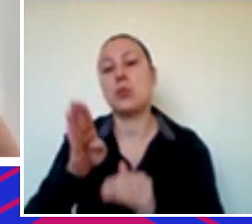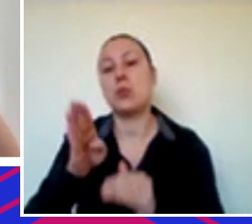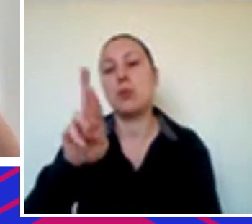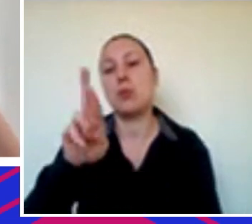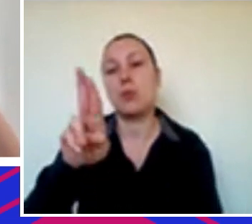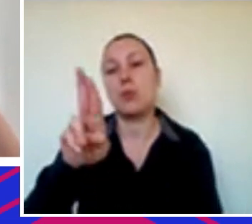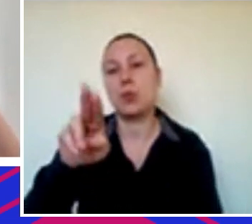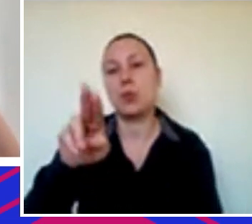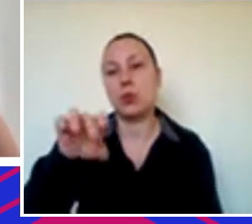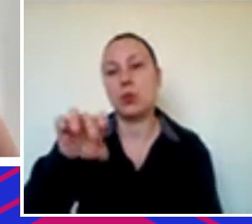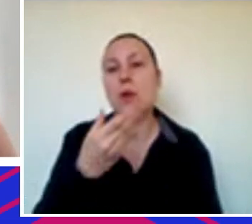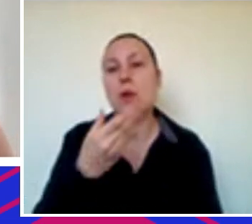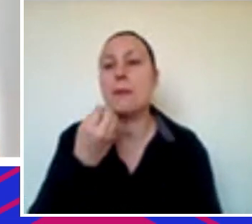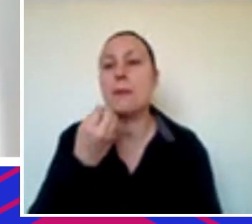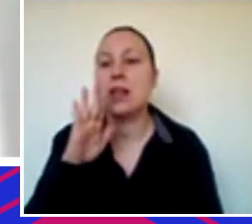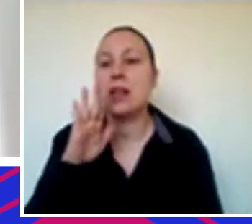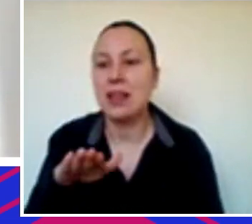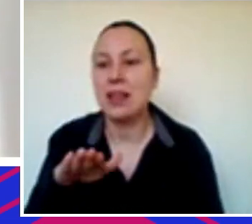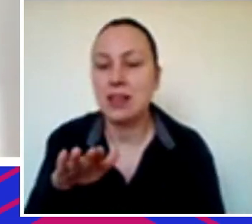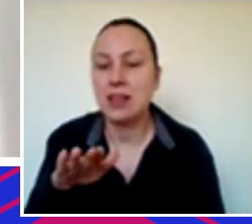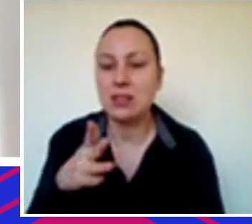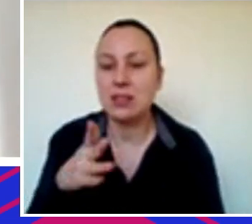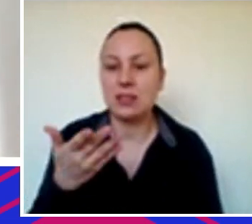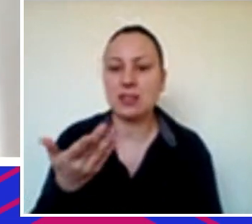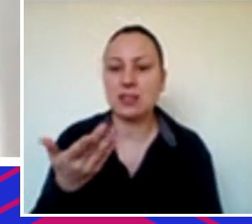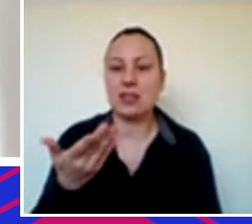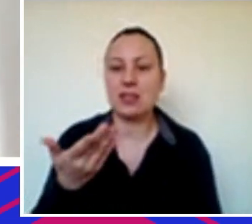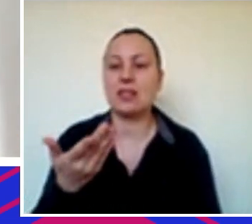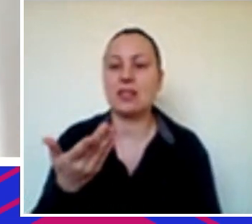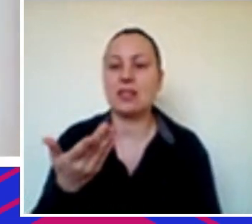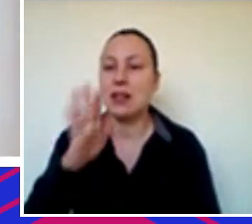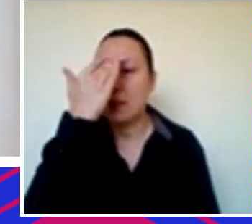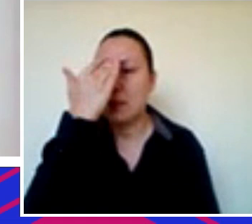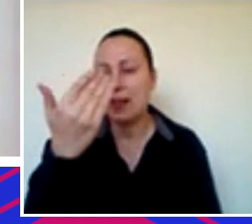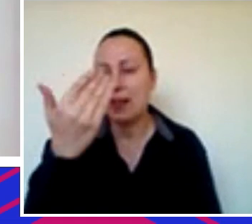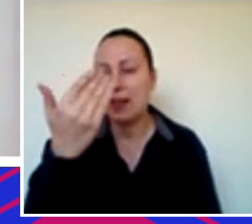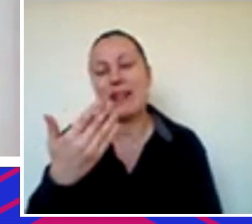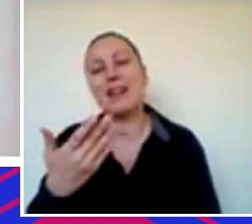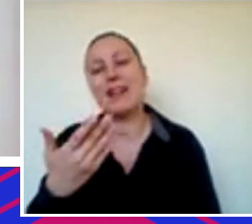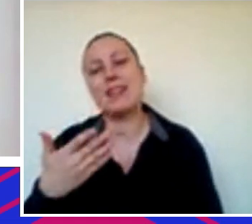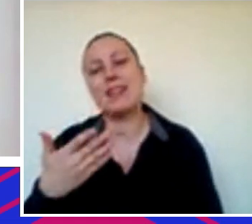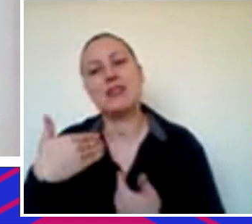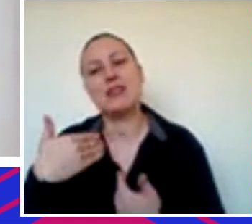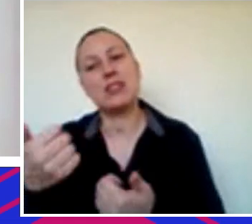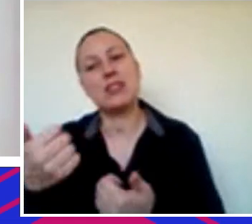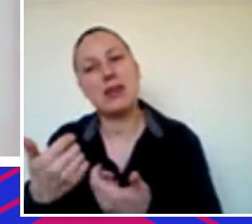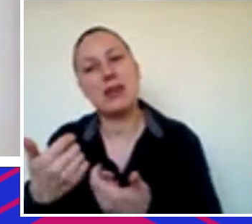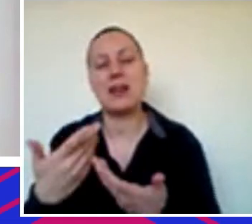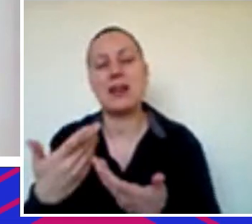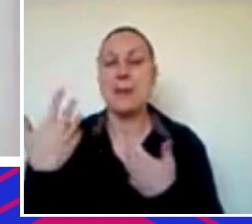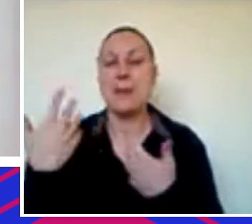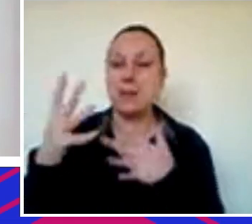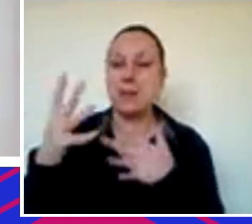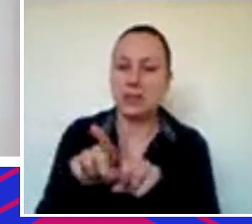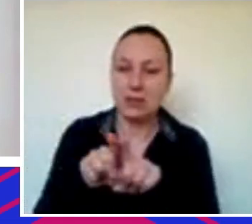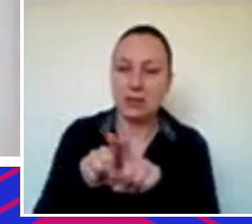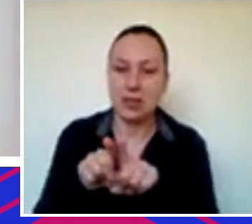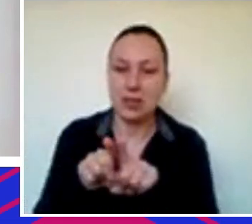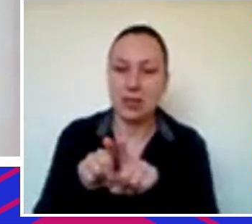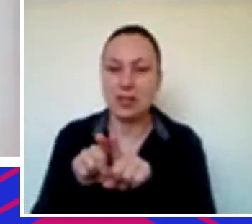Bom dia. Boa tarde, na verdade, né, Igor? Obrigado por nos receber aqui nesse evento maravilhoso. Parabéns também para o pessoal da